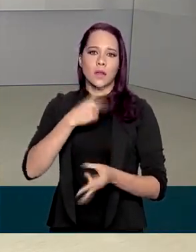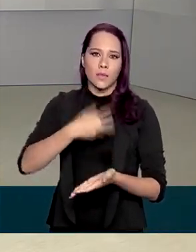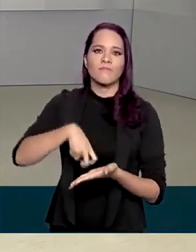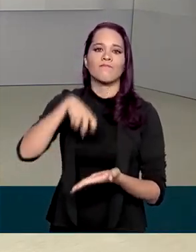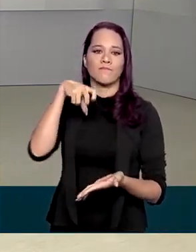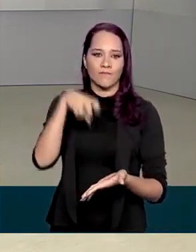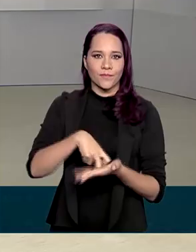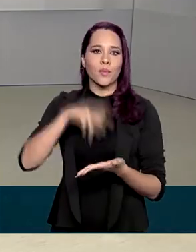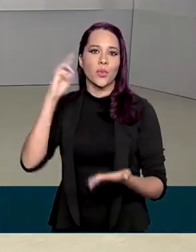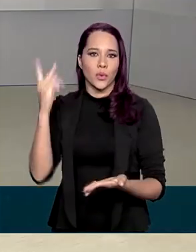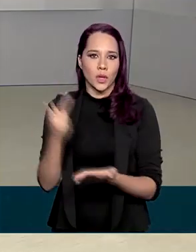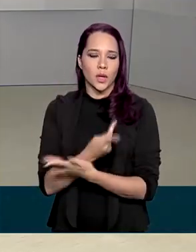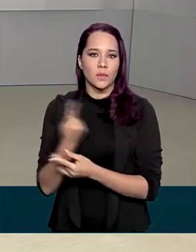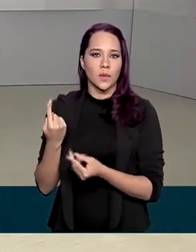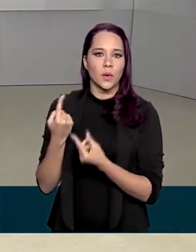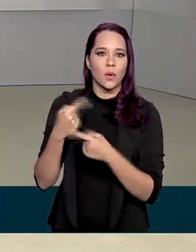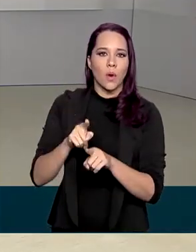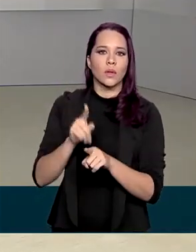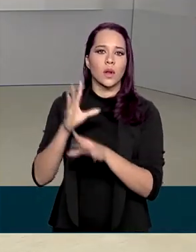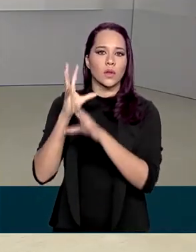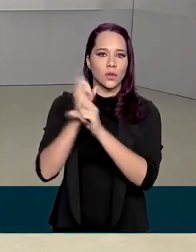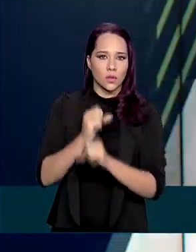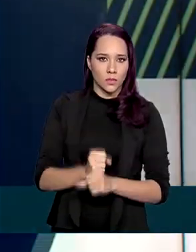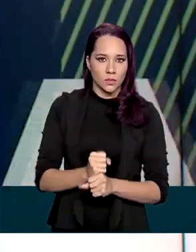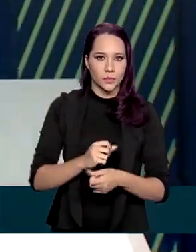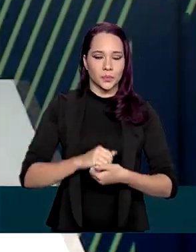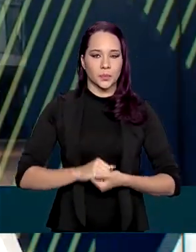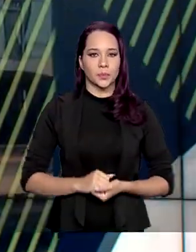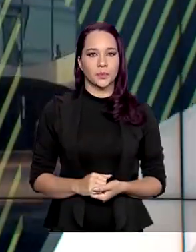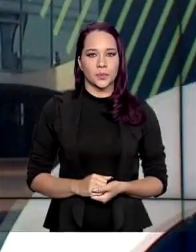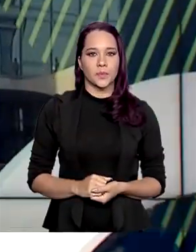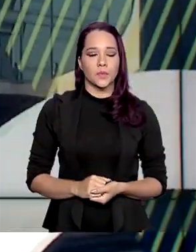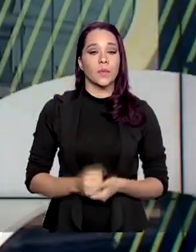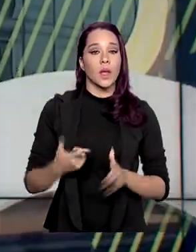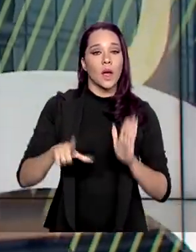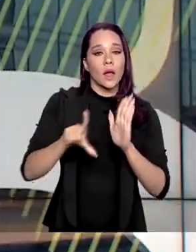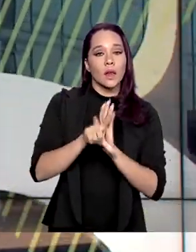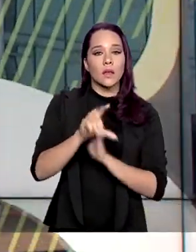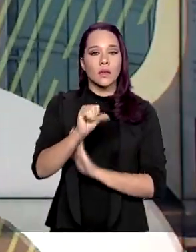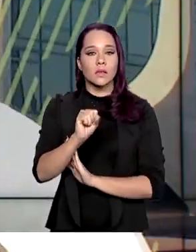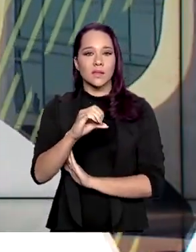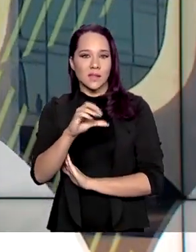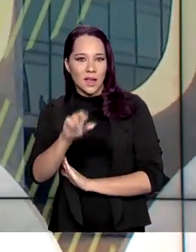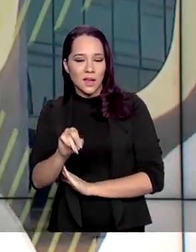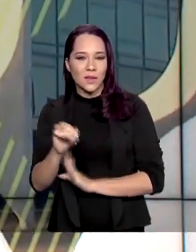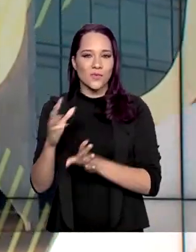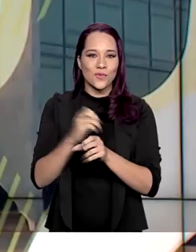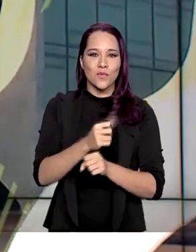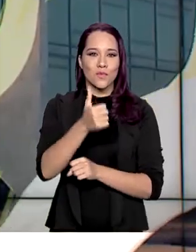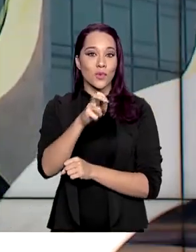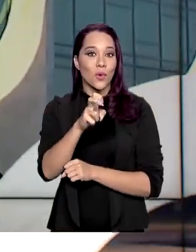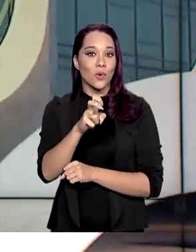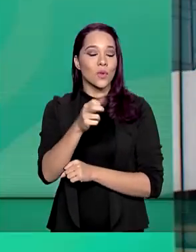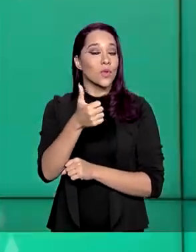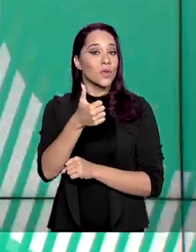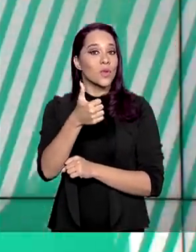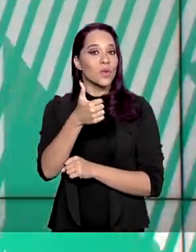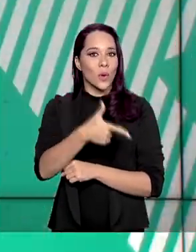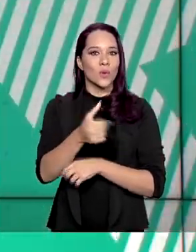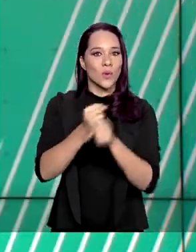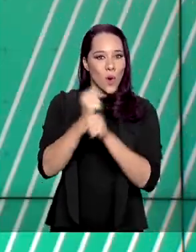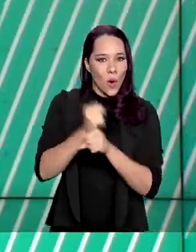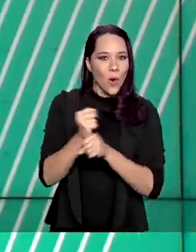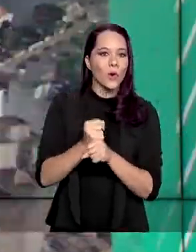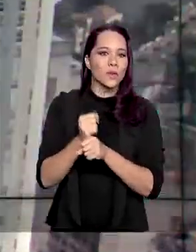sanções por crime contra a ordem tributária. A Lei Seca completou 12 anos reforçando medidas para